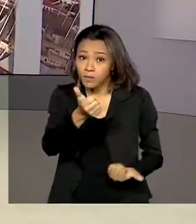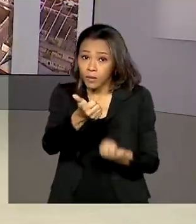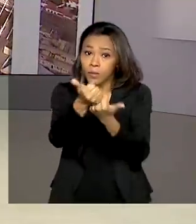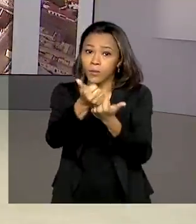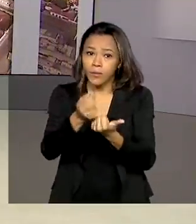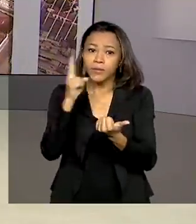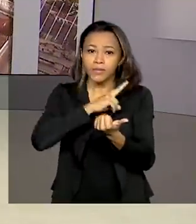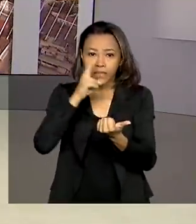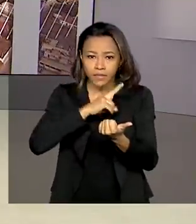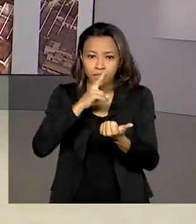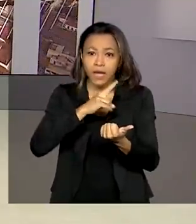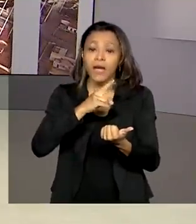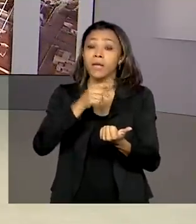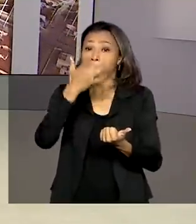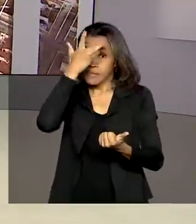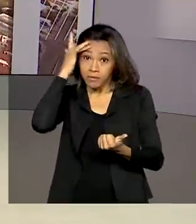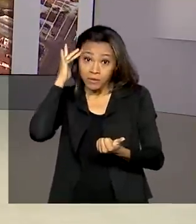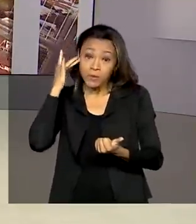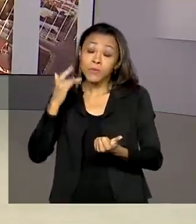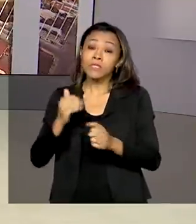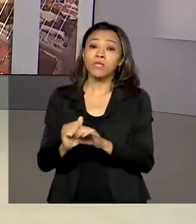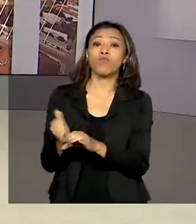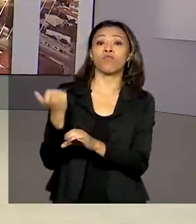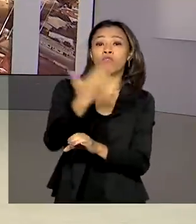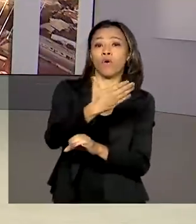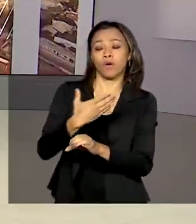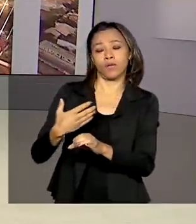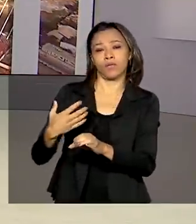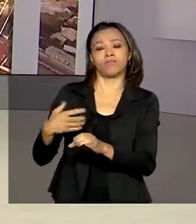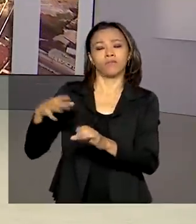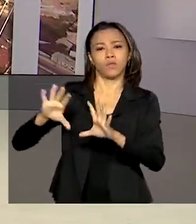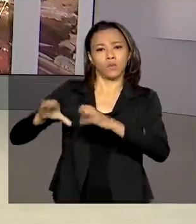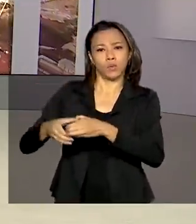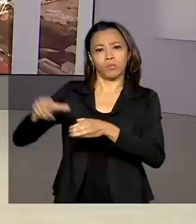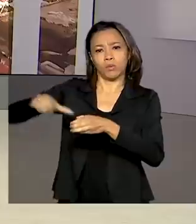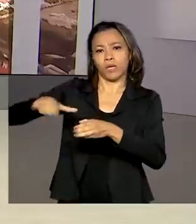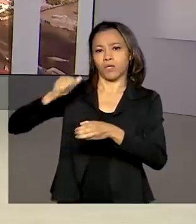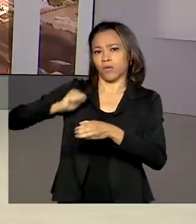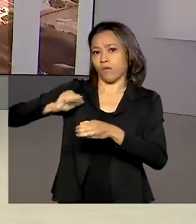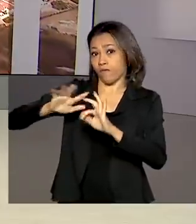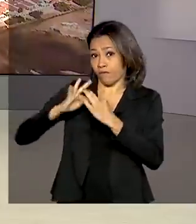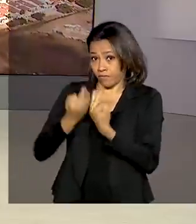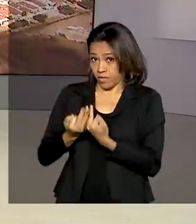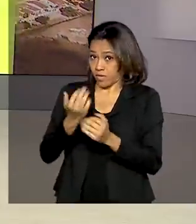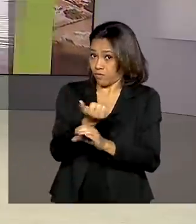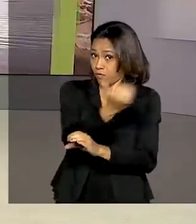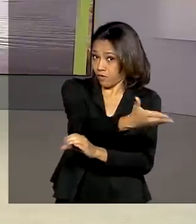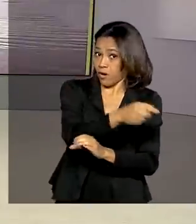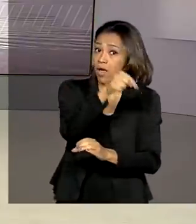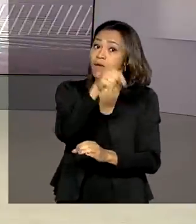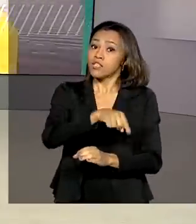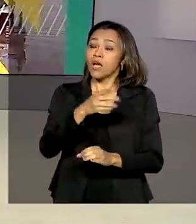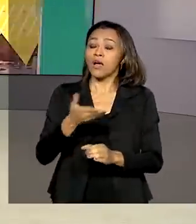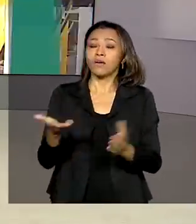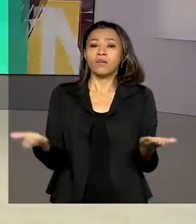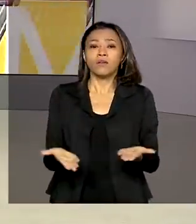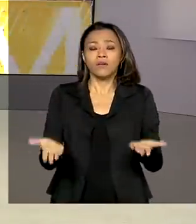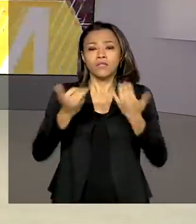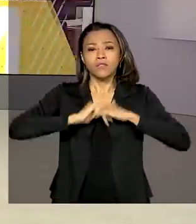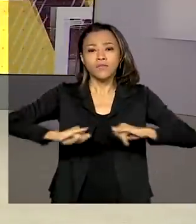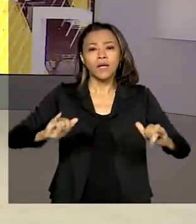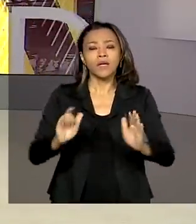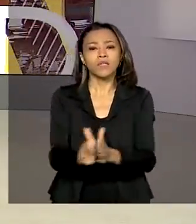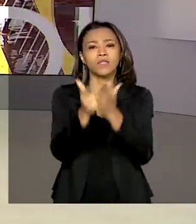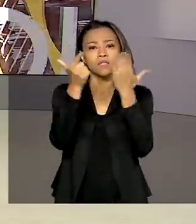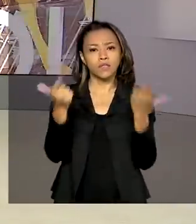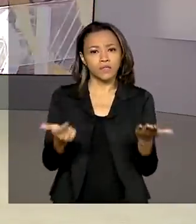emergencial para beneficiários fora do Bolsa Família. O novo calendário de pagamentos foi divulgado em edição extra do Diário Oficial. Vamos